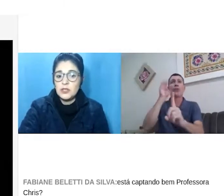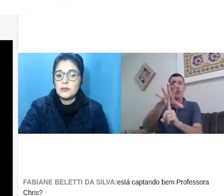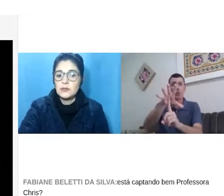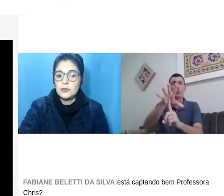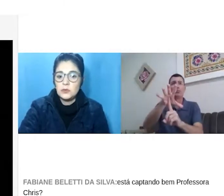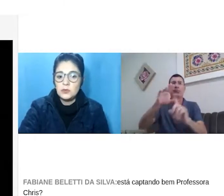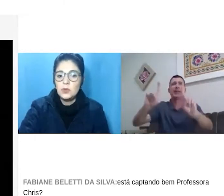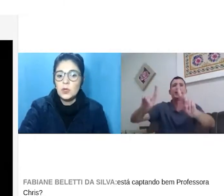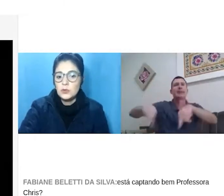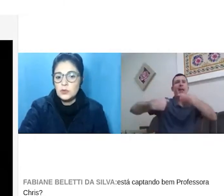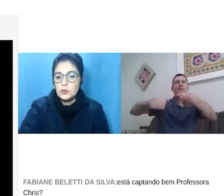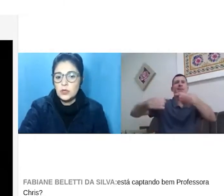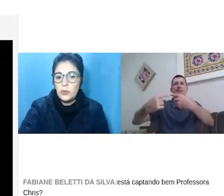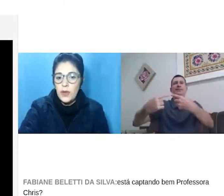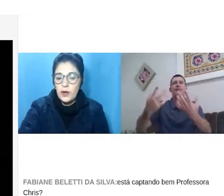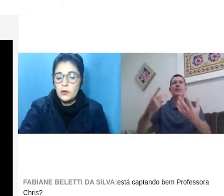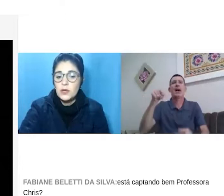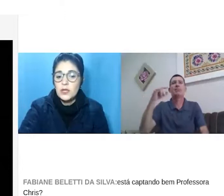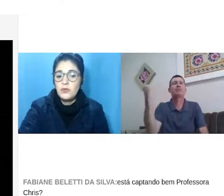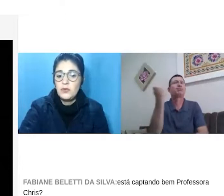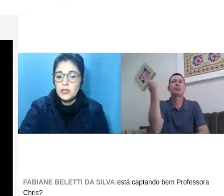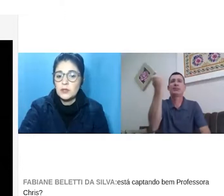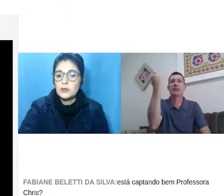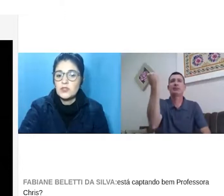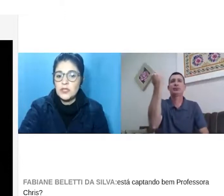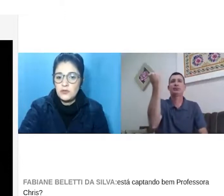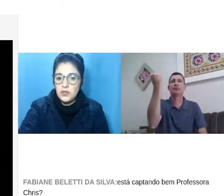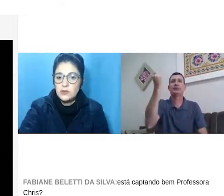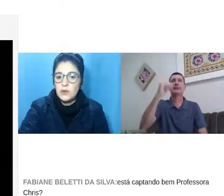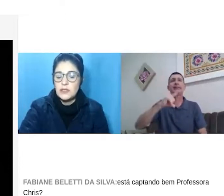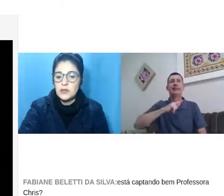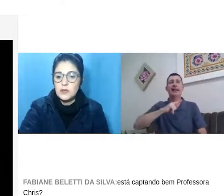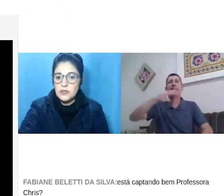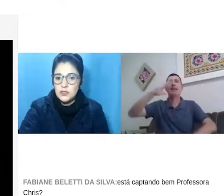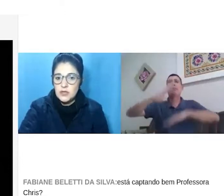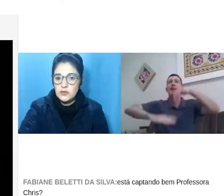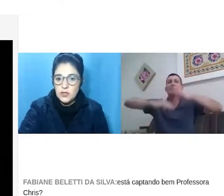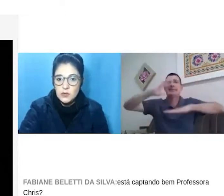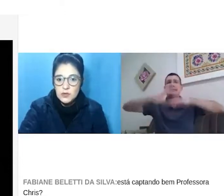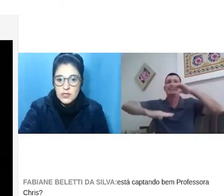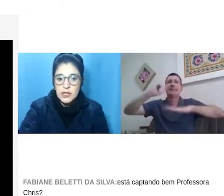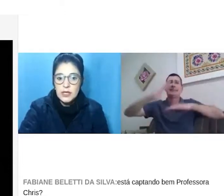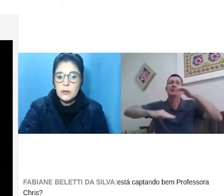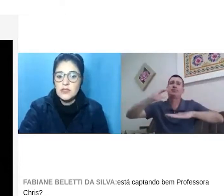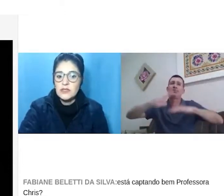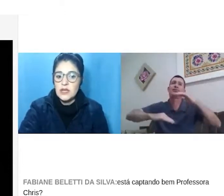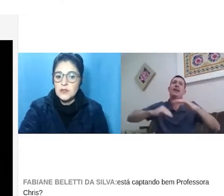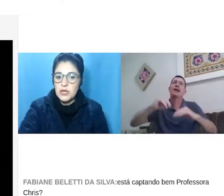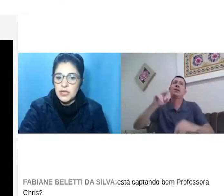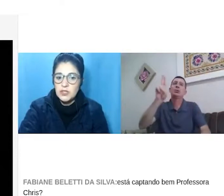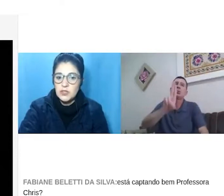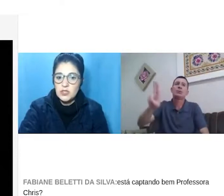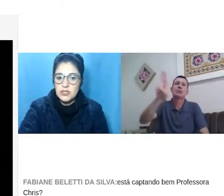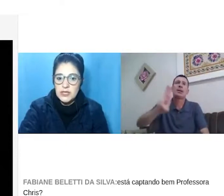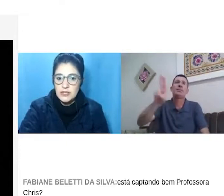aprendizagem do aluno surdo da UFPEL enfrenta os desafios, quais são esses desafios, pensar as